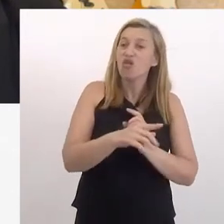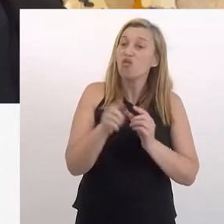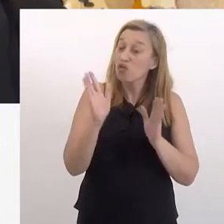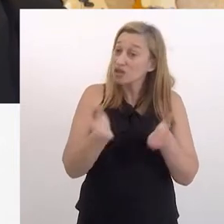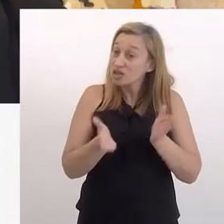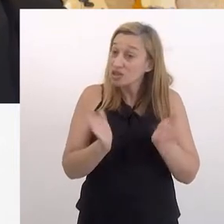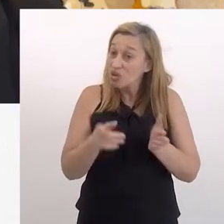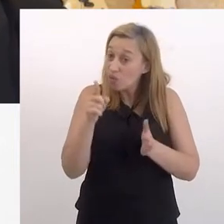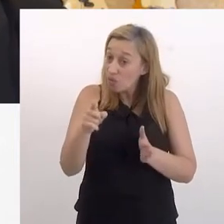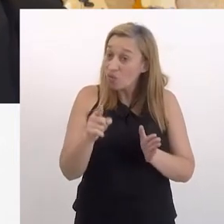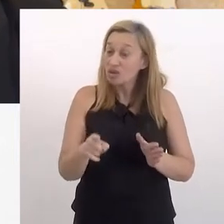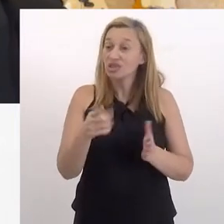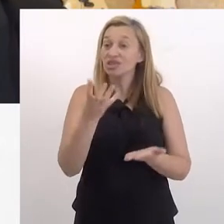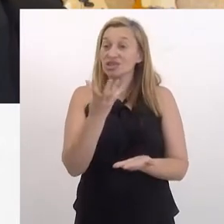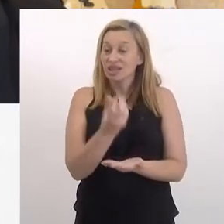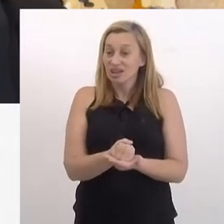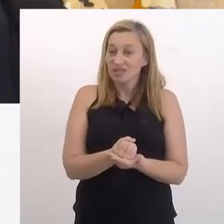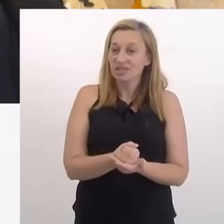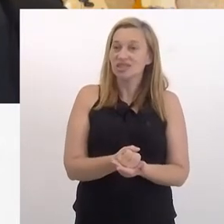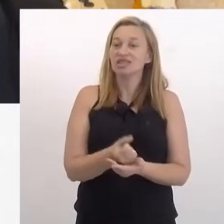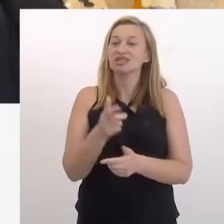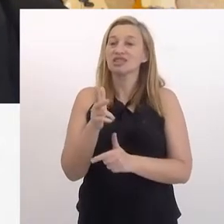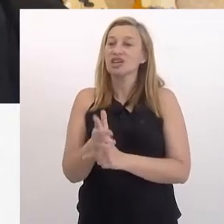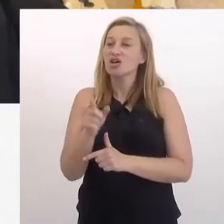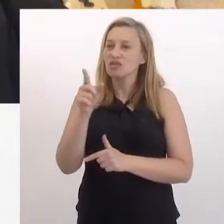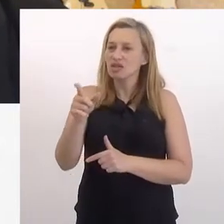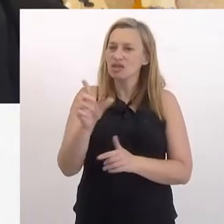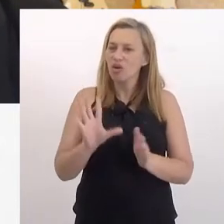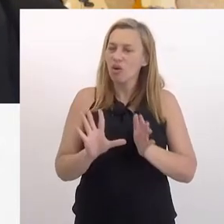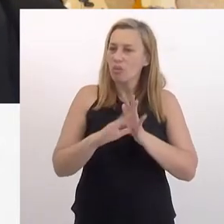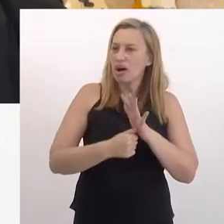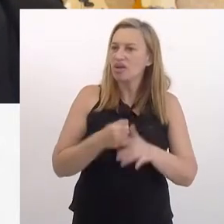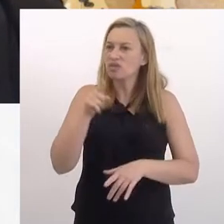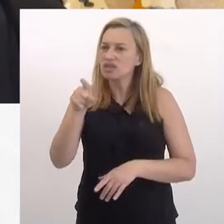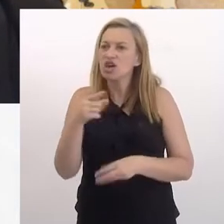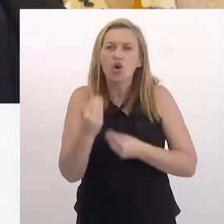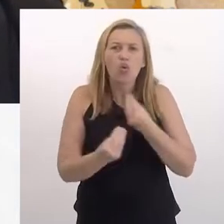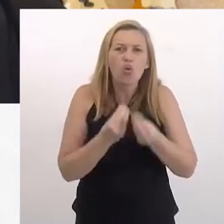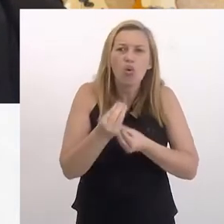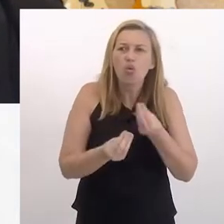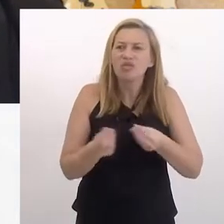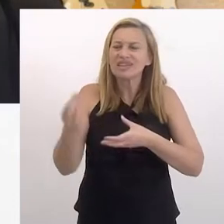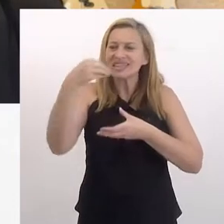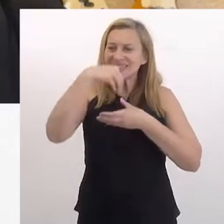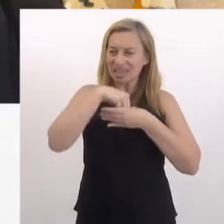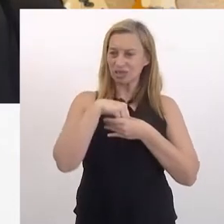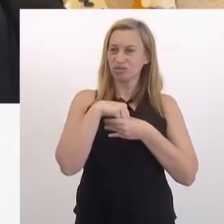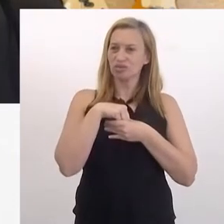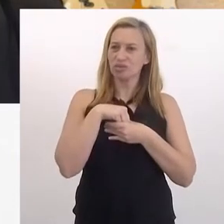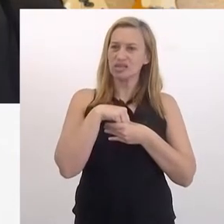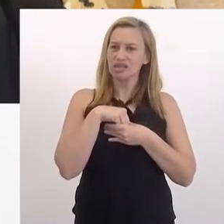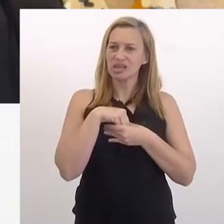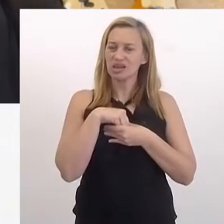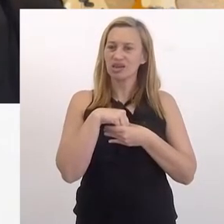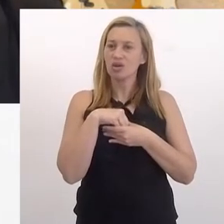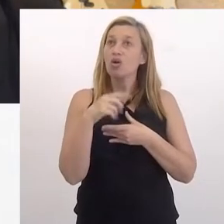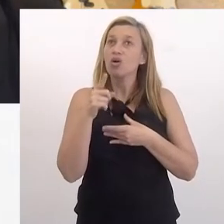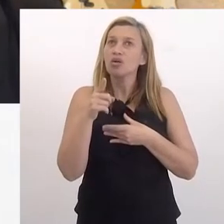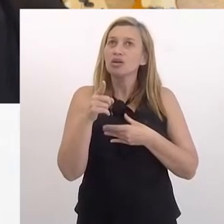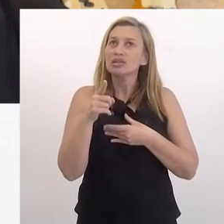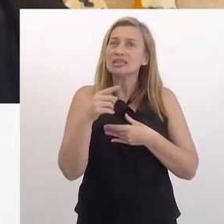você hoje, no dia em a gente está gravando esse programa, você foi assaltada, como é que fica dentro de você,